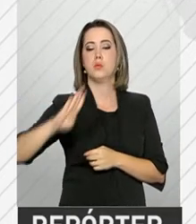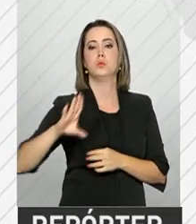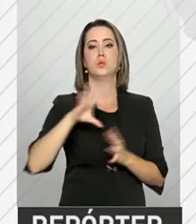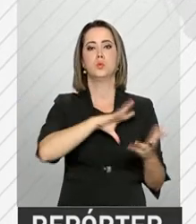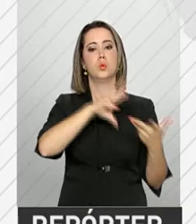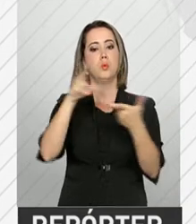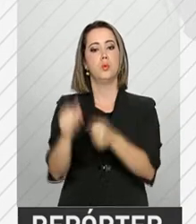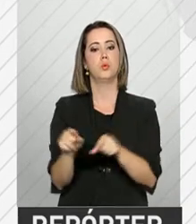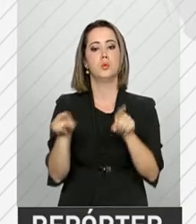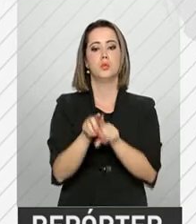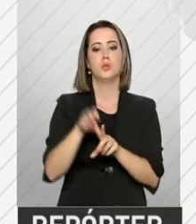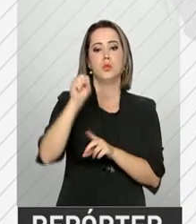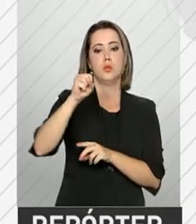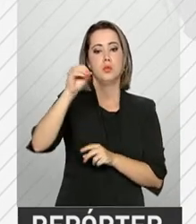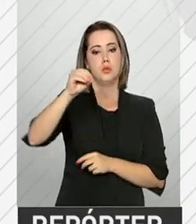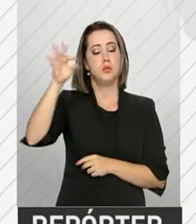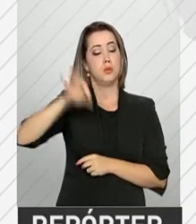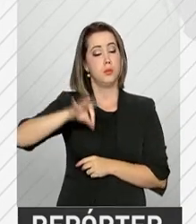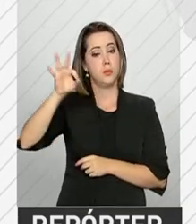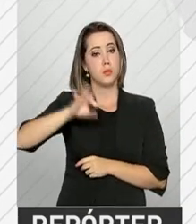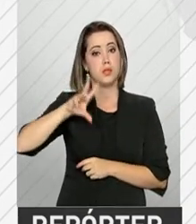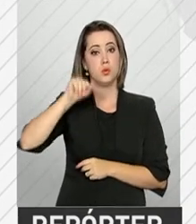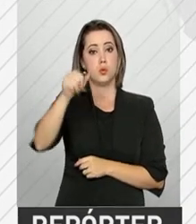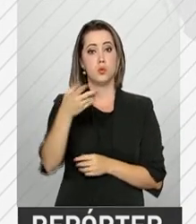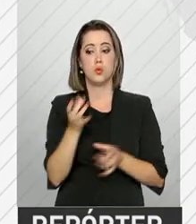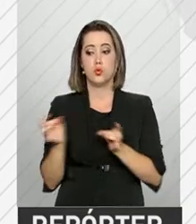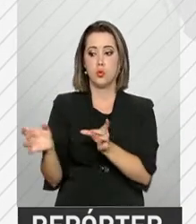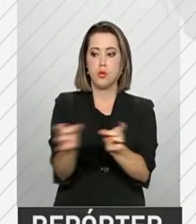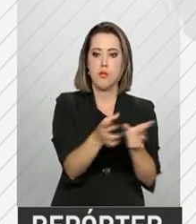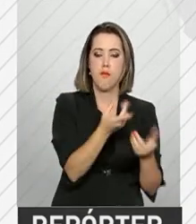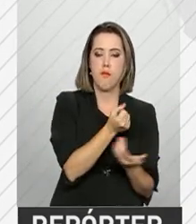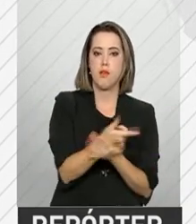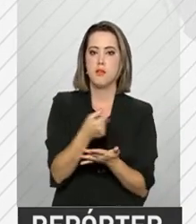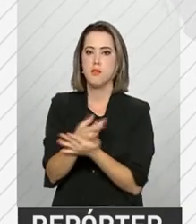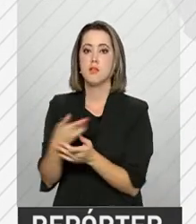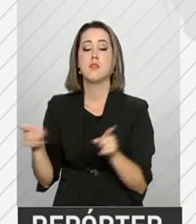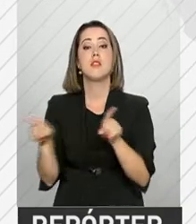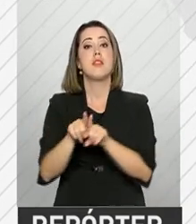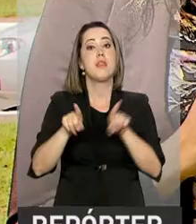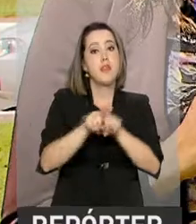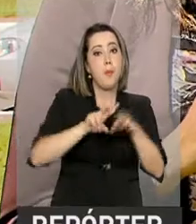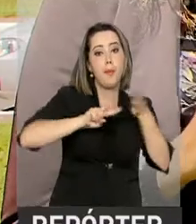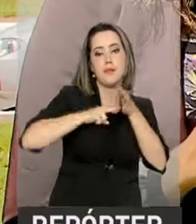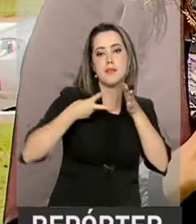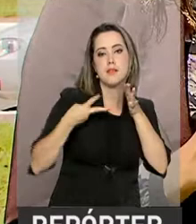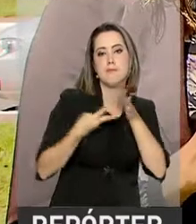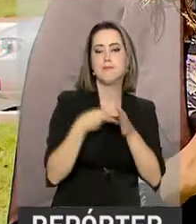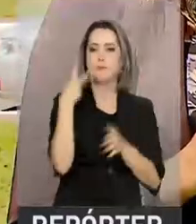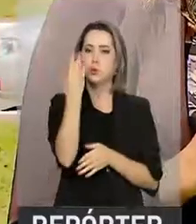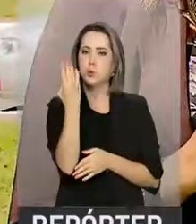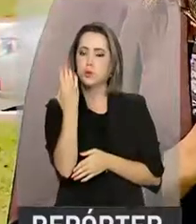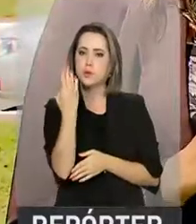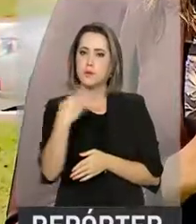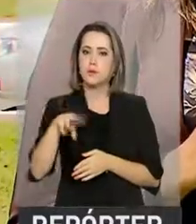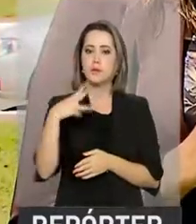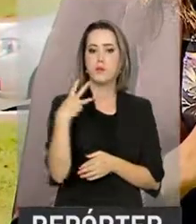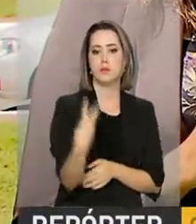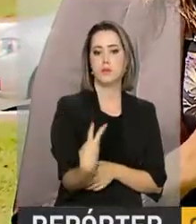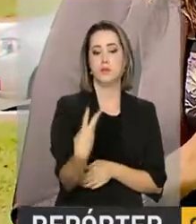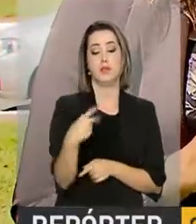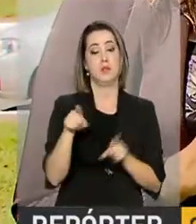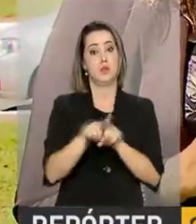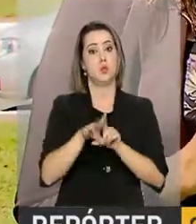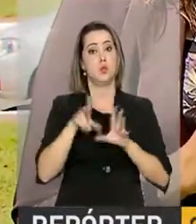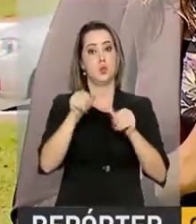80% do comércio internacional e 2 terços da população do planeta. O combate à corrupção entrou para a